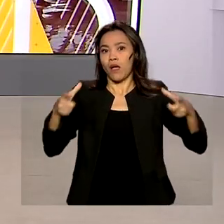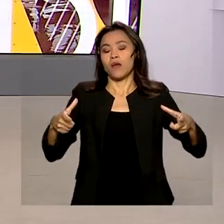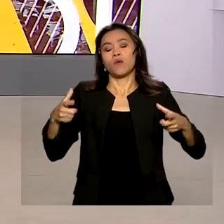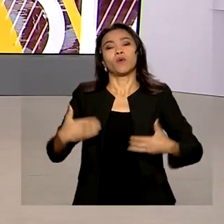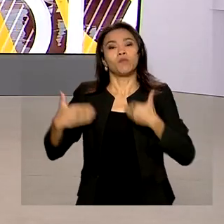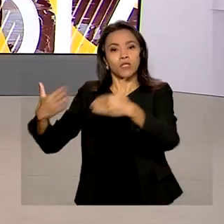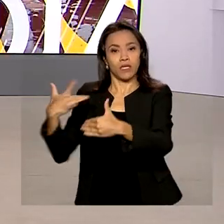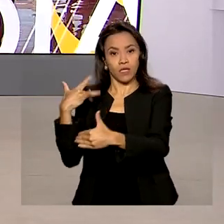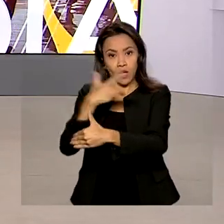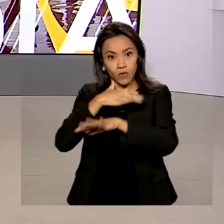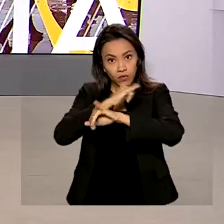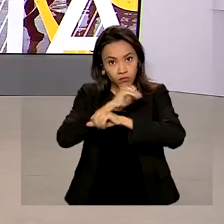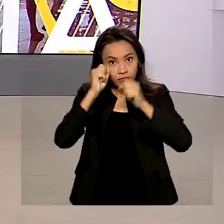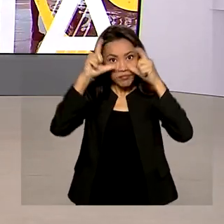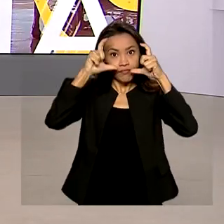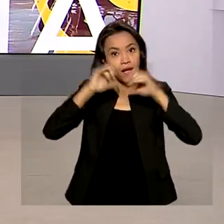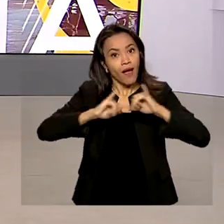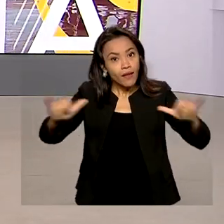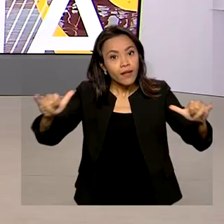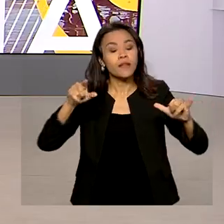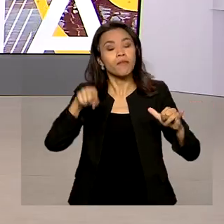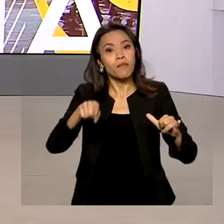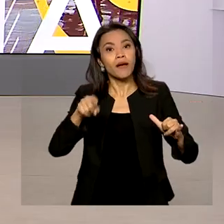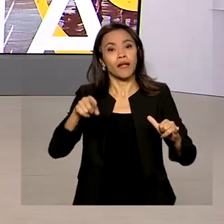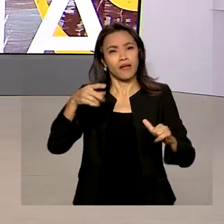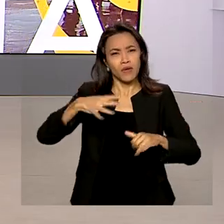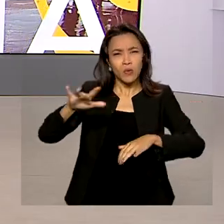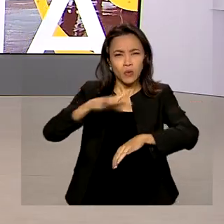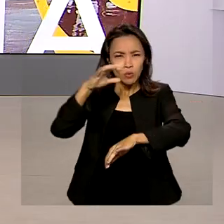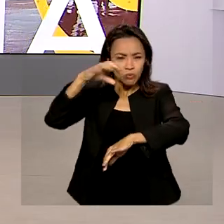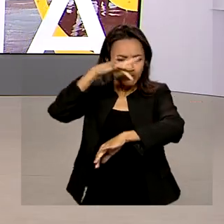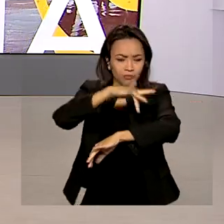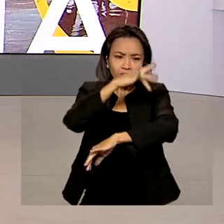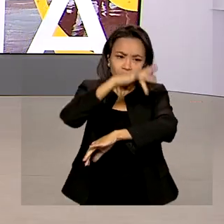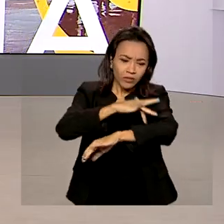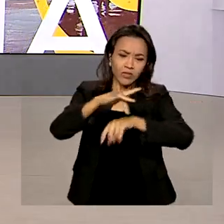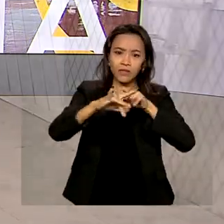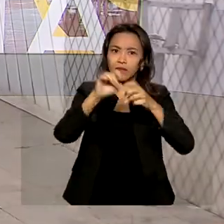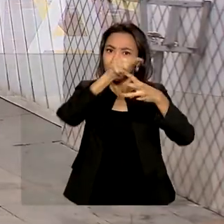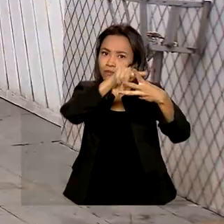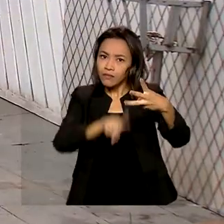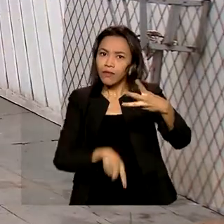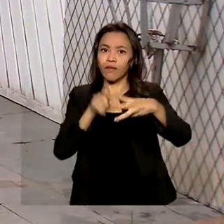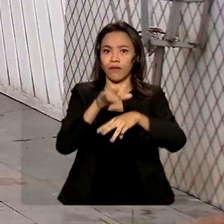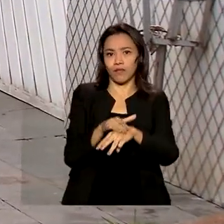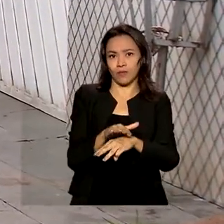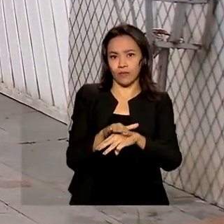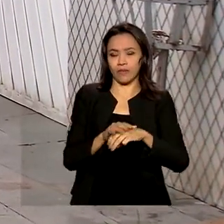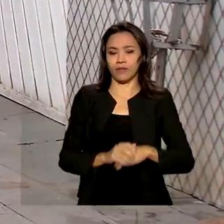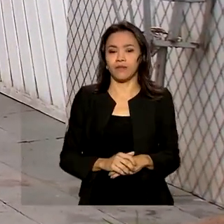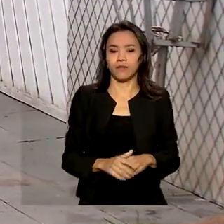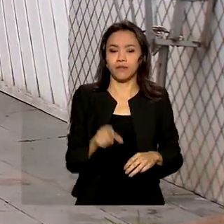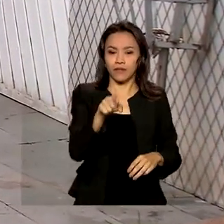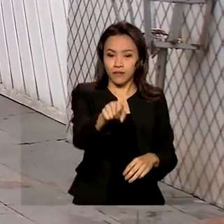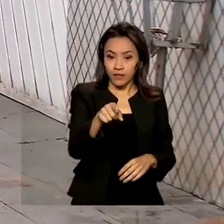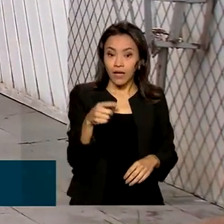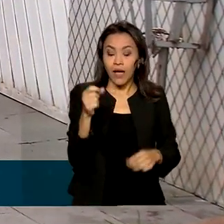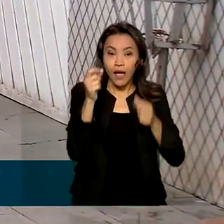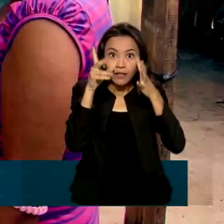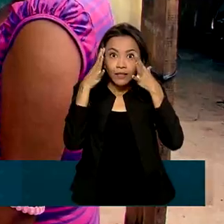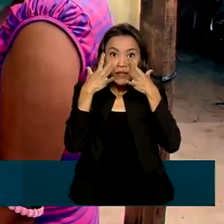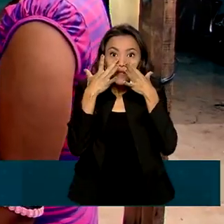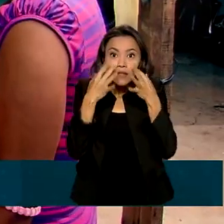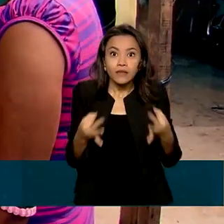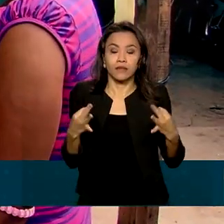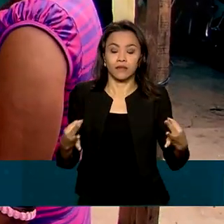importância do combate ao mosquito que transmite a dengue, chikungunya e zika. O cenário é de atenção.